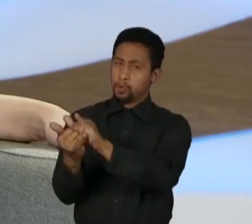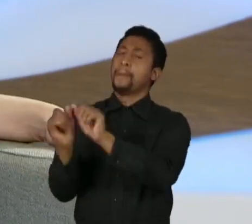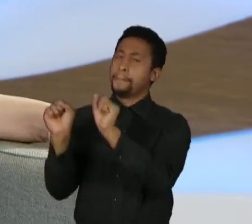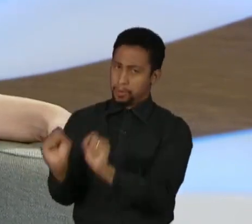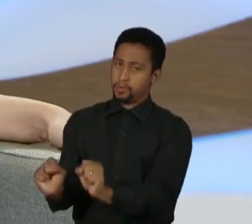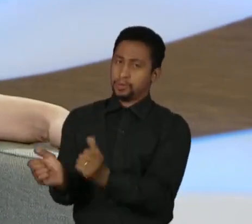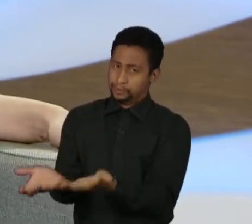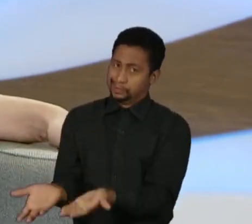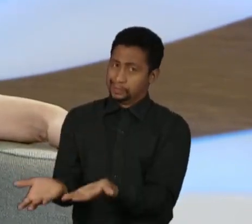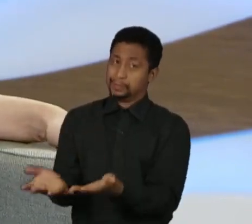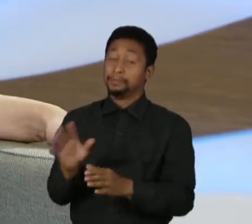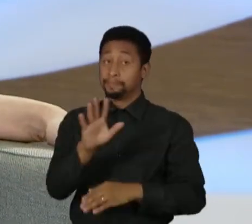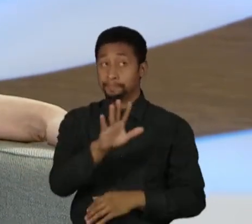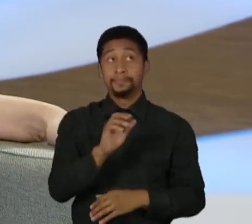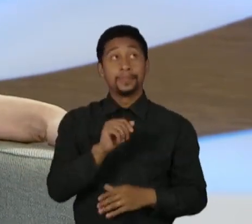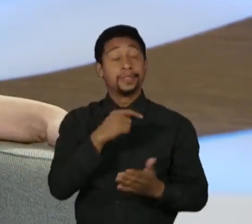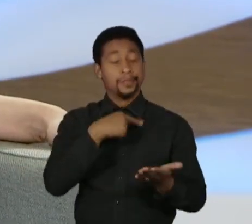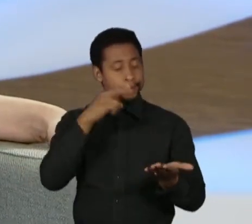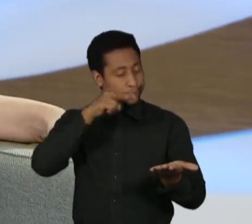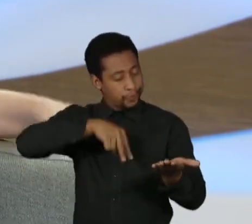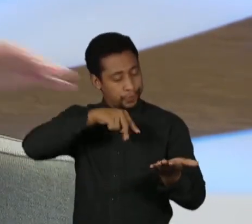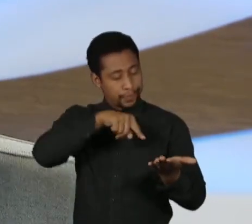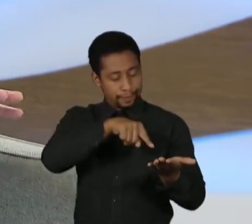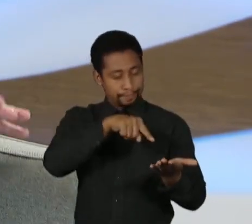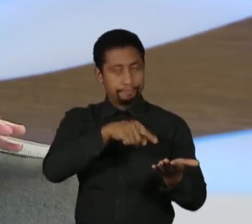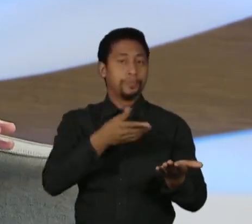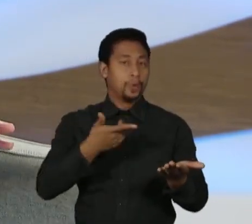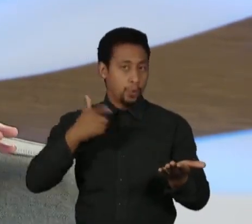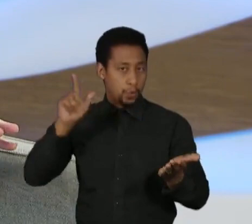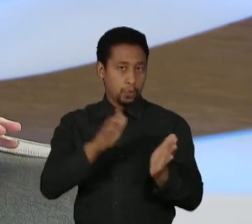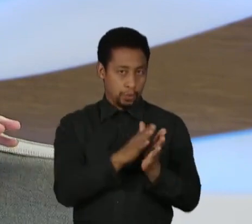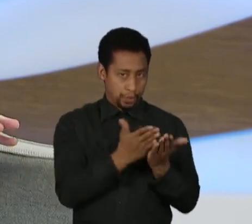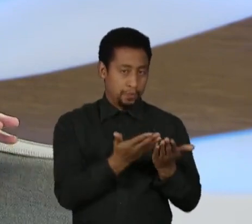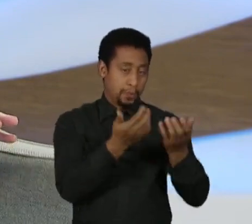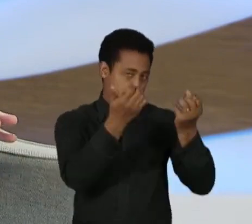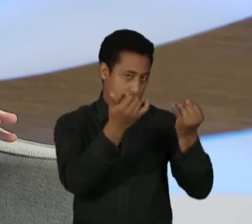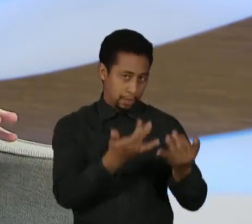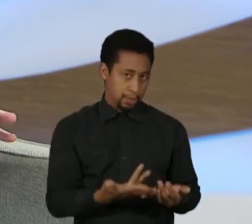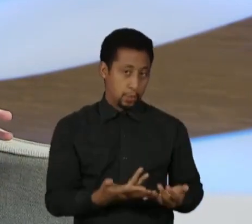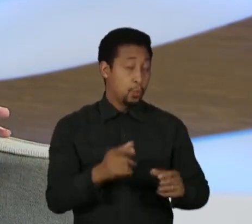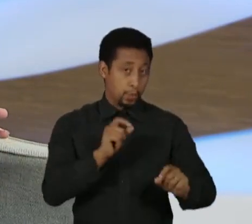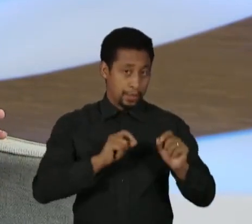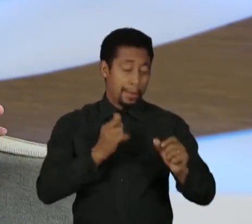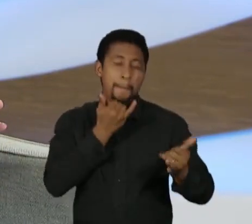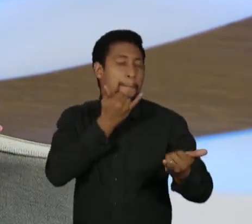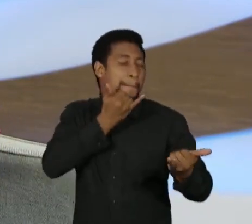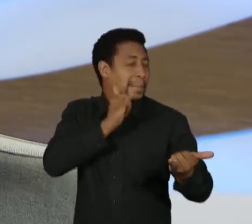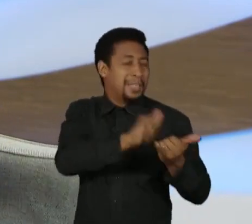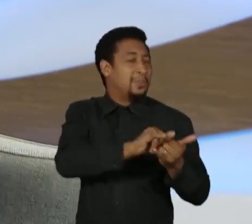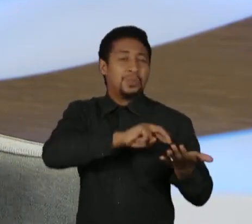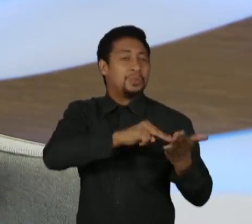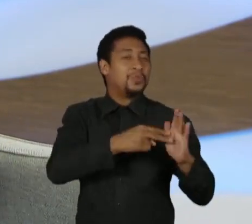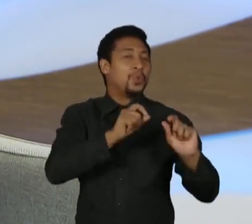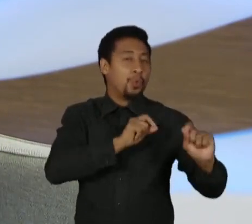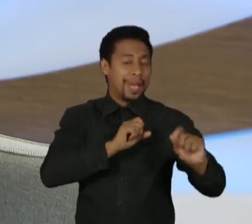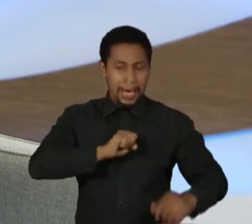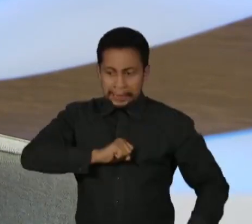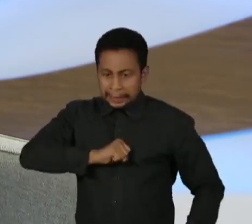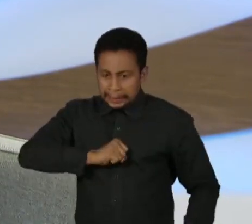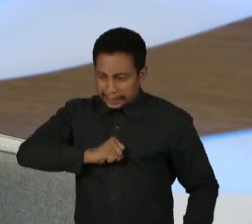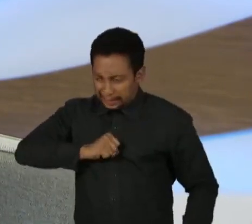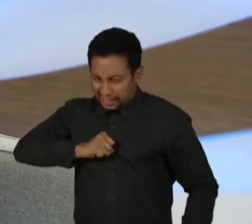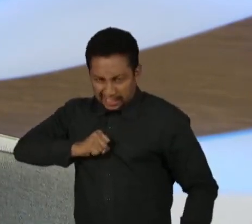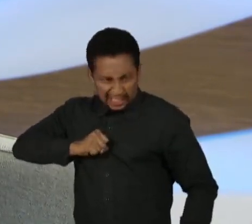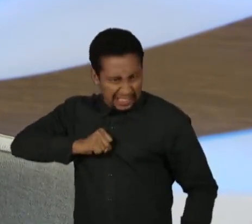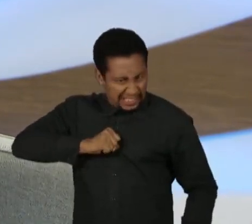Tratado das Grandes Virtudes, é cessar o ódio, né? Que é a chance